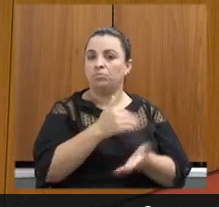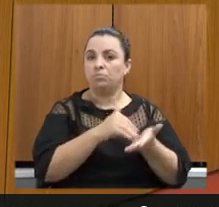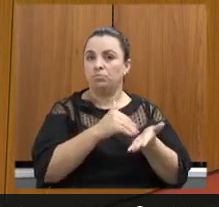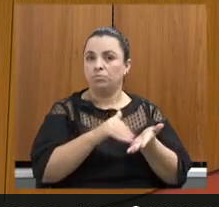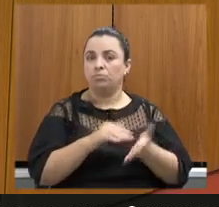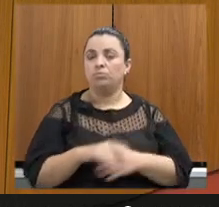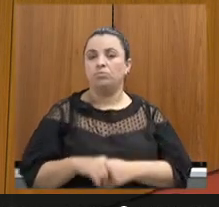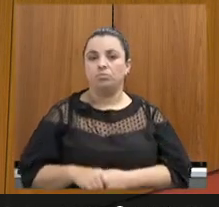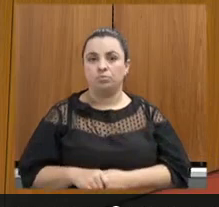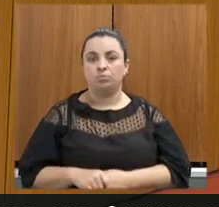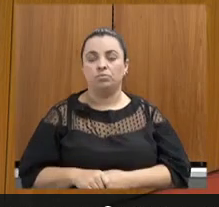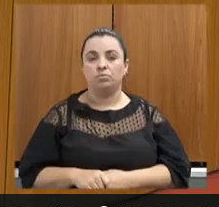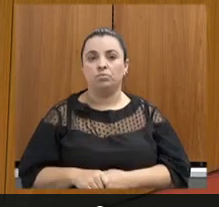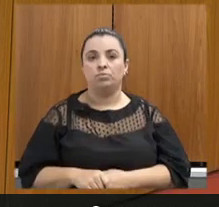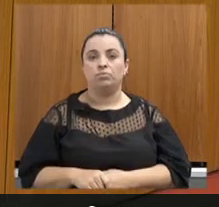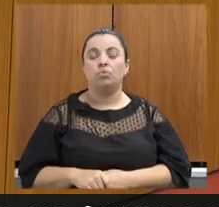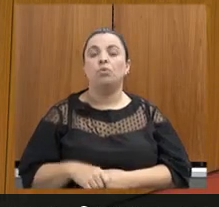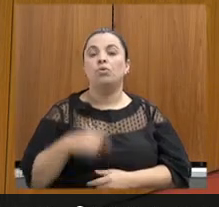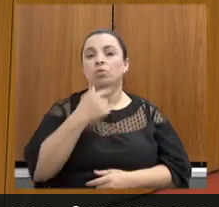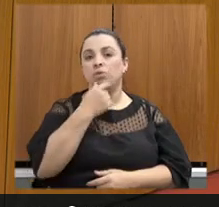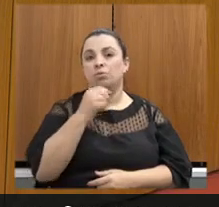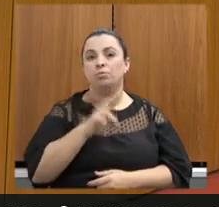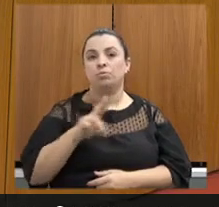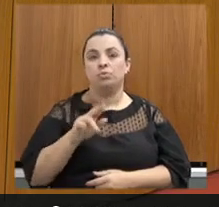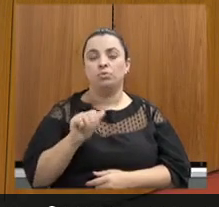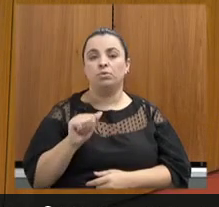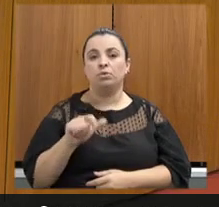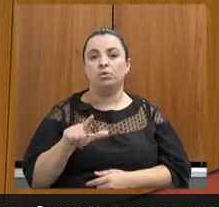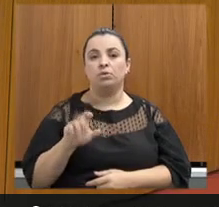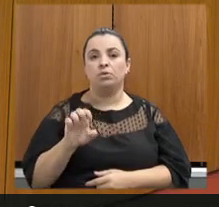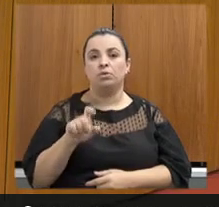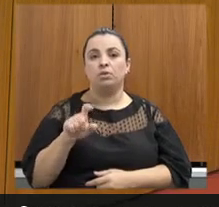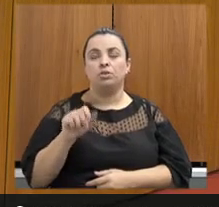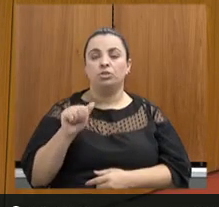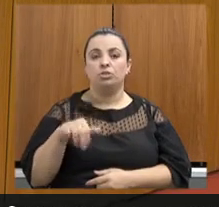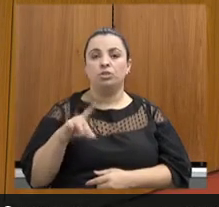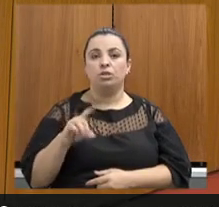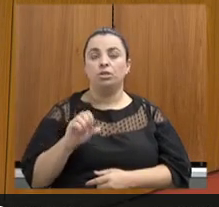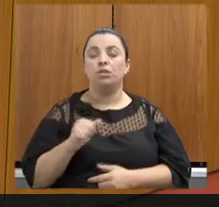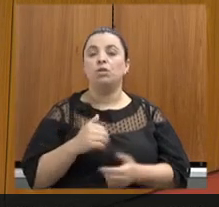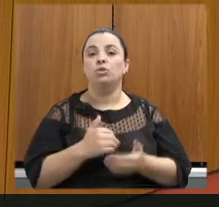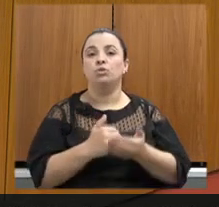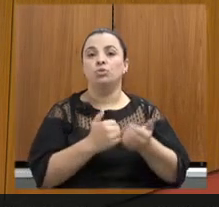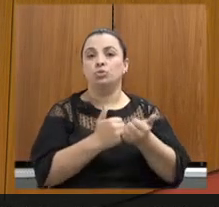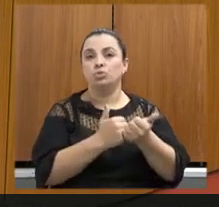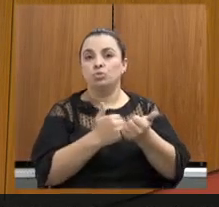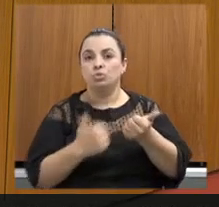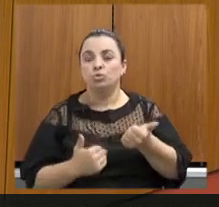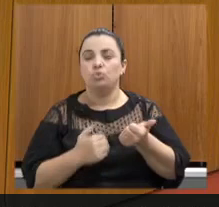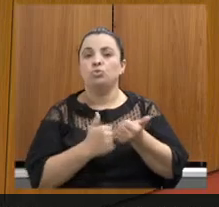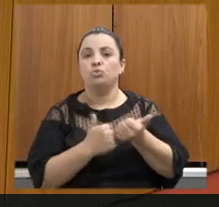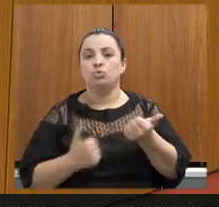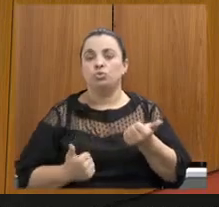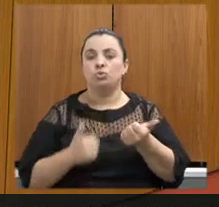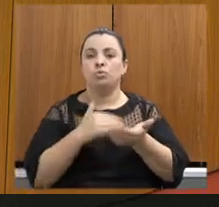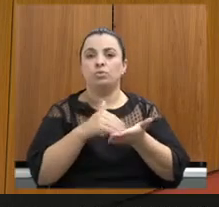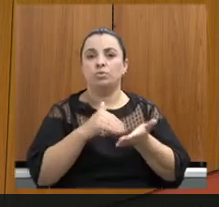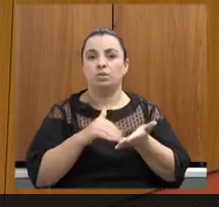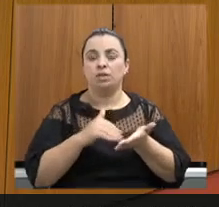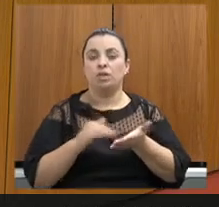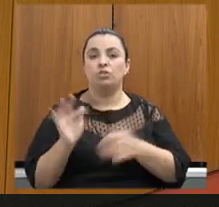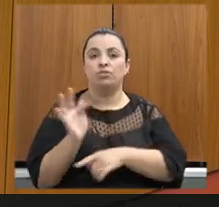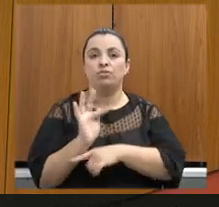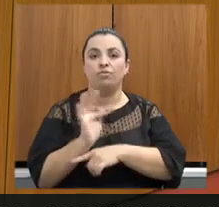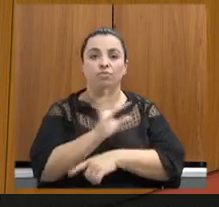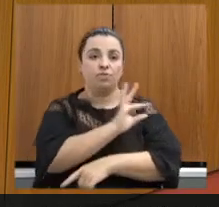Sustentável. Do senhor Alexandre de Castro Leal, subsecretário de Fiscalização Ambiental da Secretaria